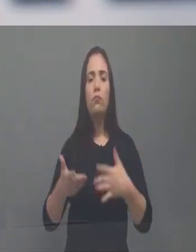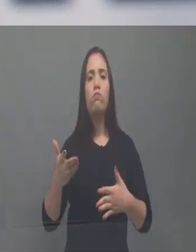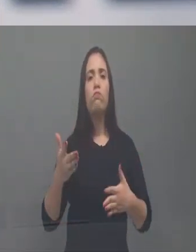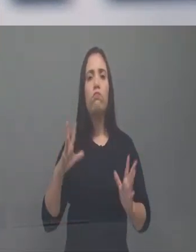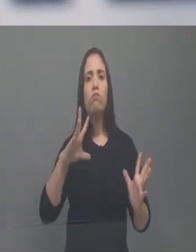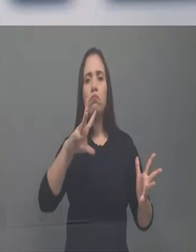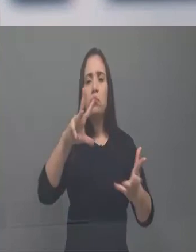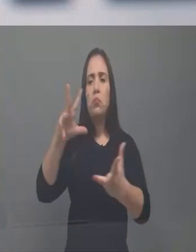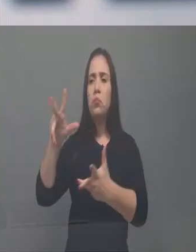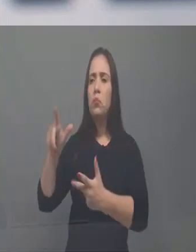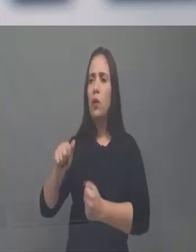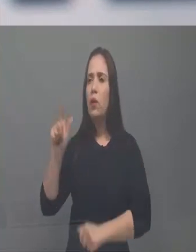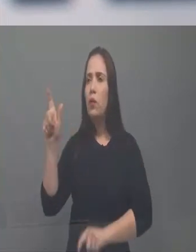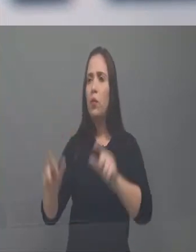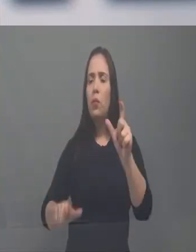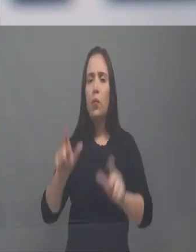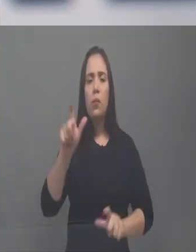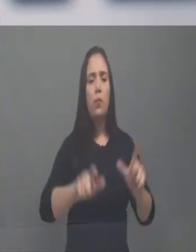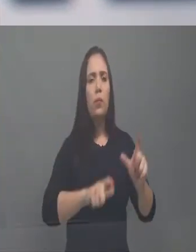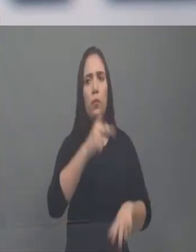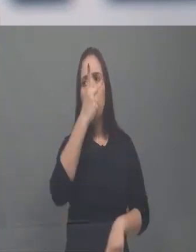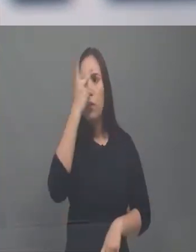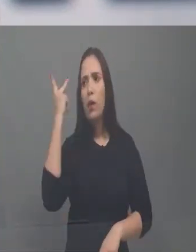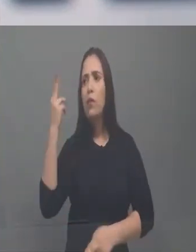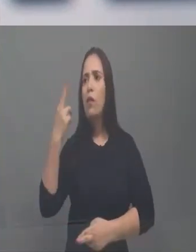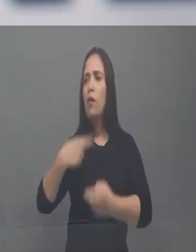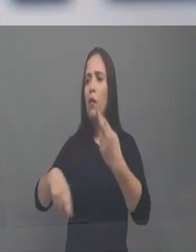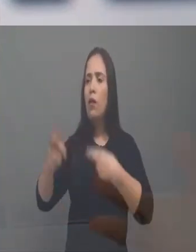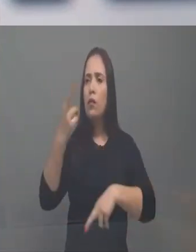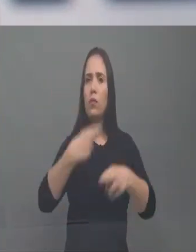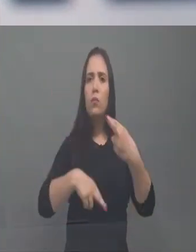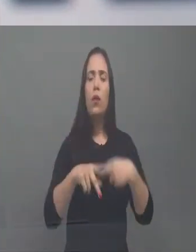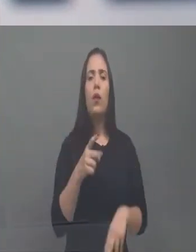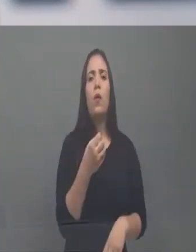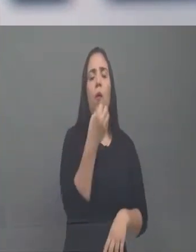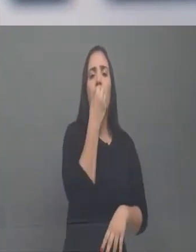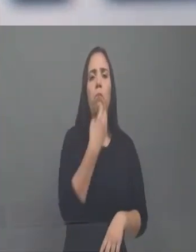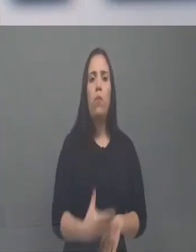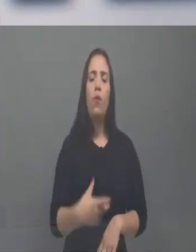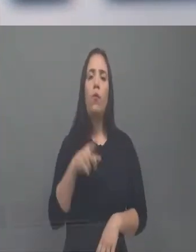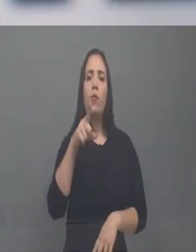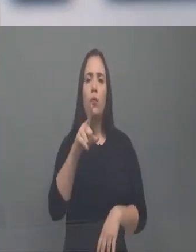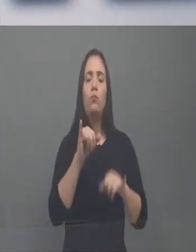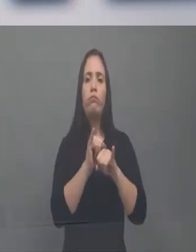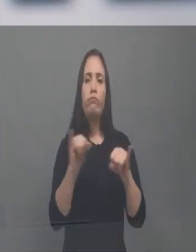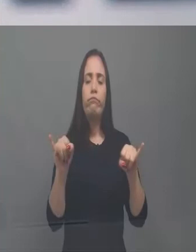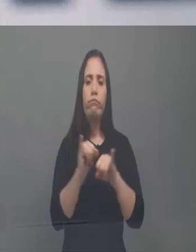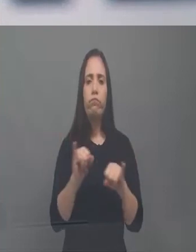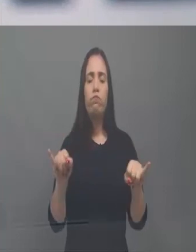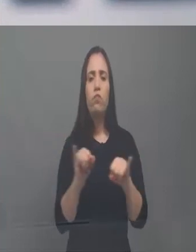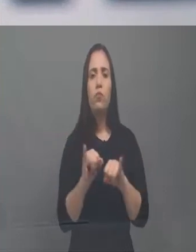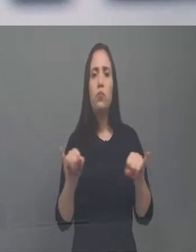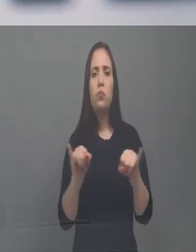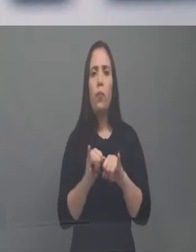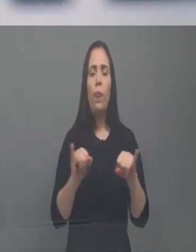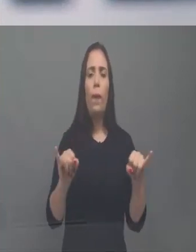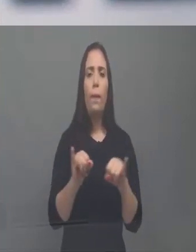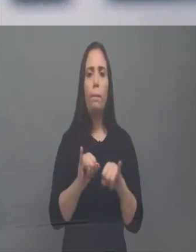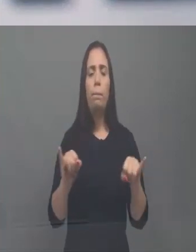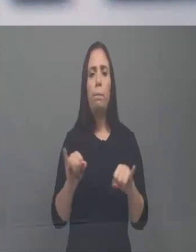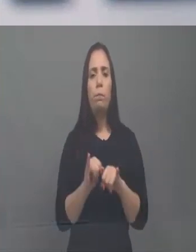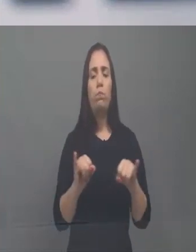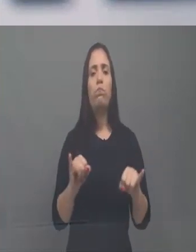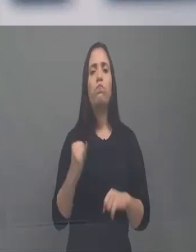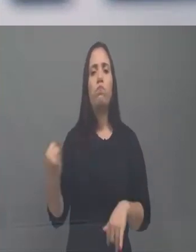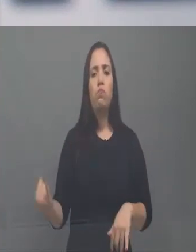entre os irmãos, e aí essa observação sua é muito, tem um significado muito grande,